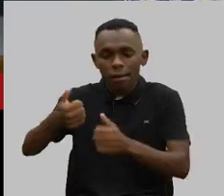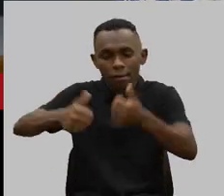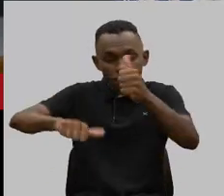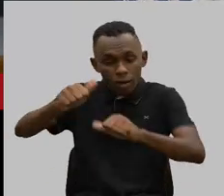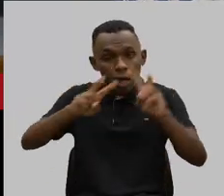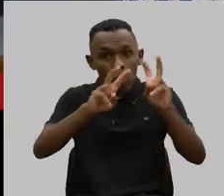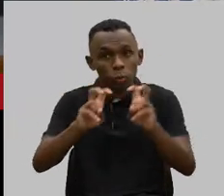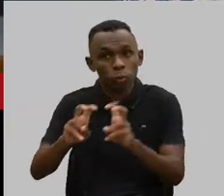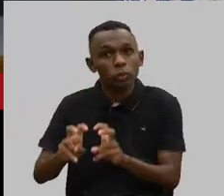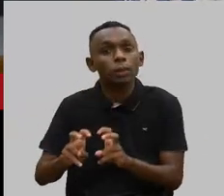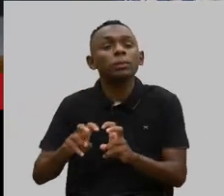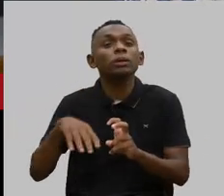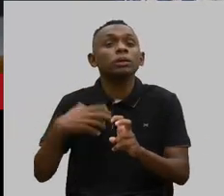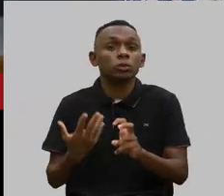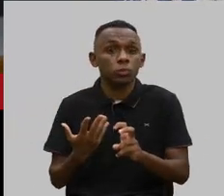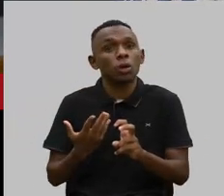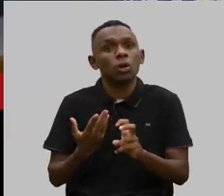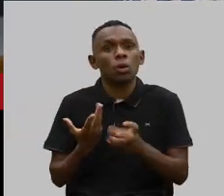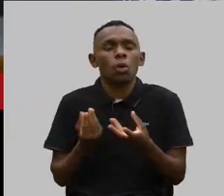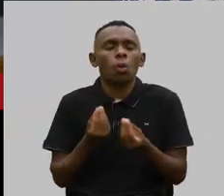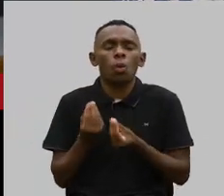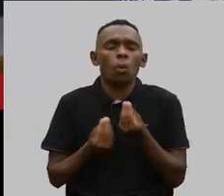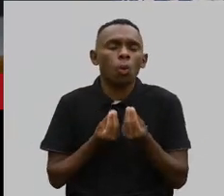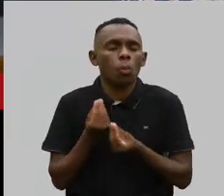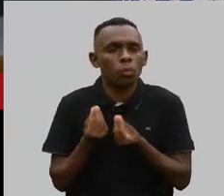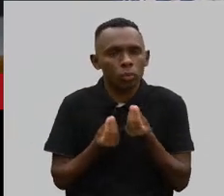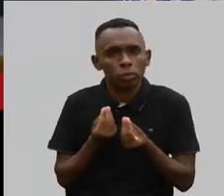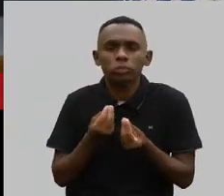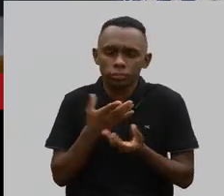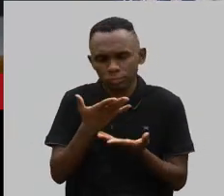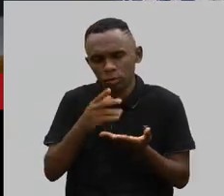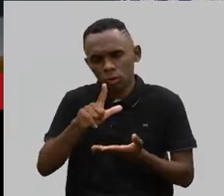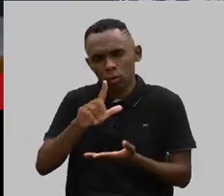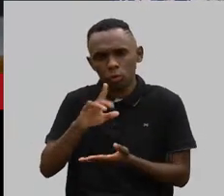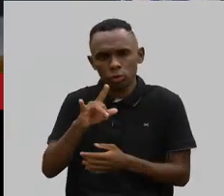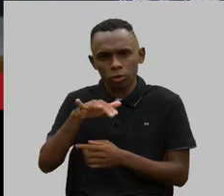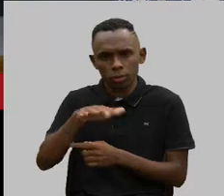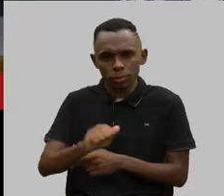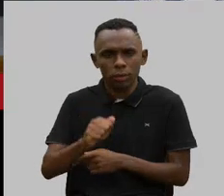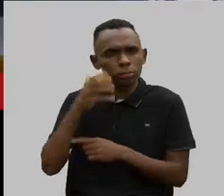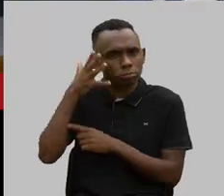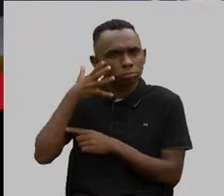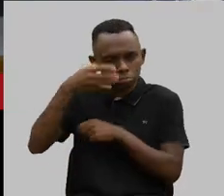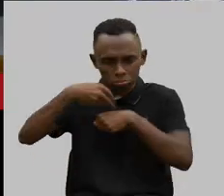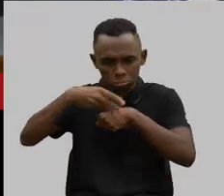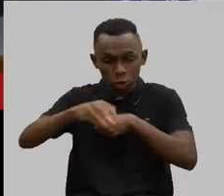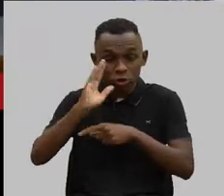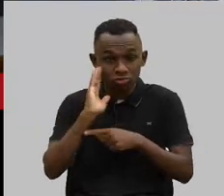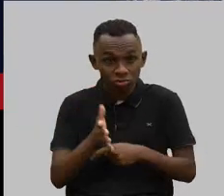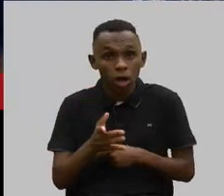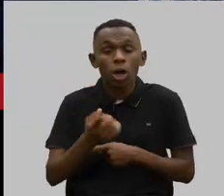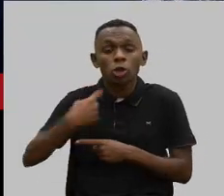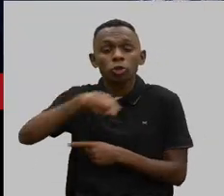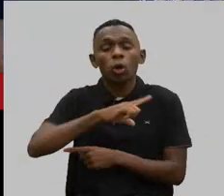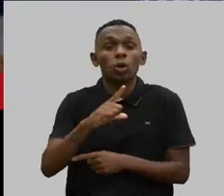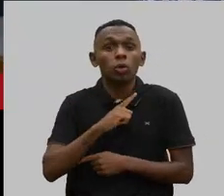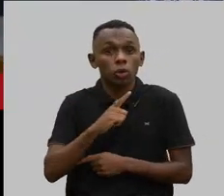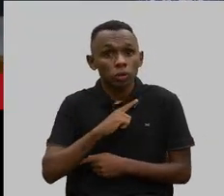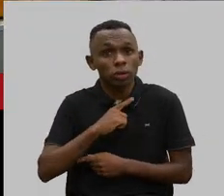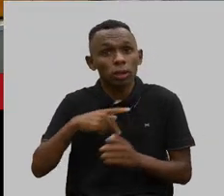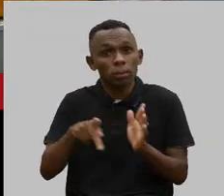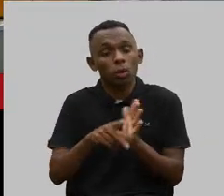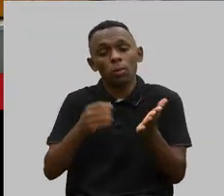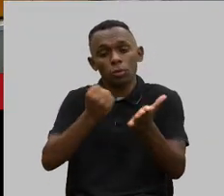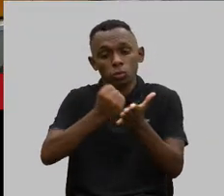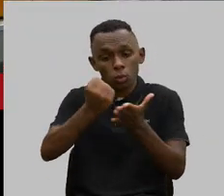questões. E, como a doutora Ludmila bem destacou aqui, nós temos aqui os contratos